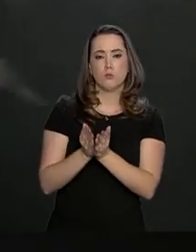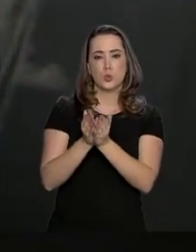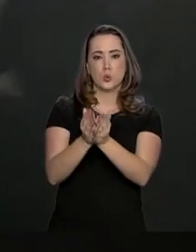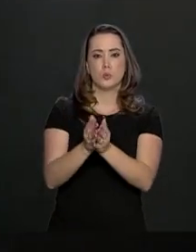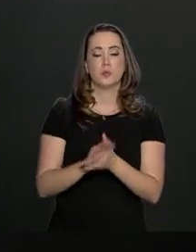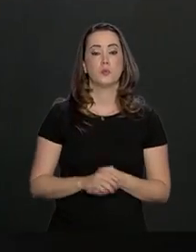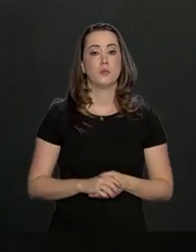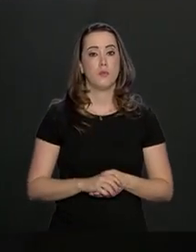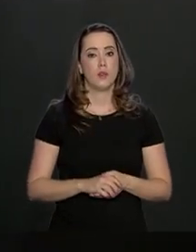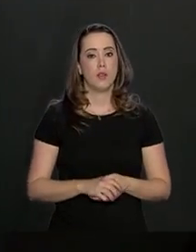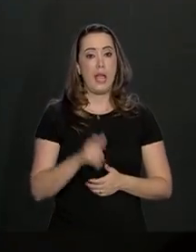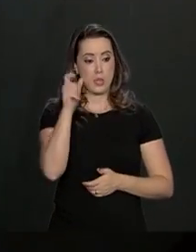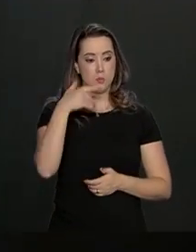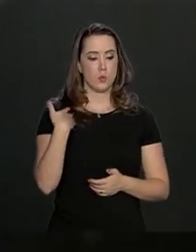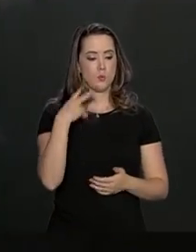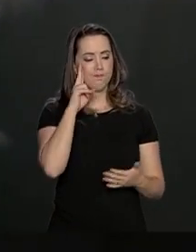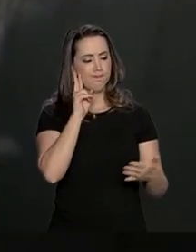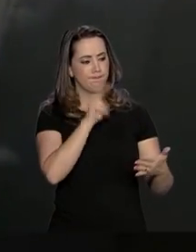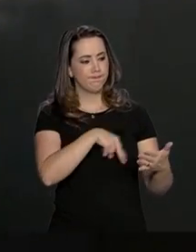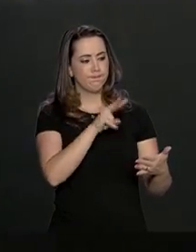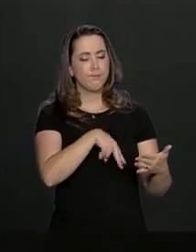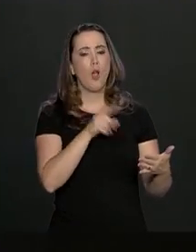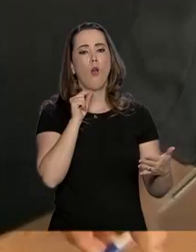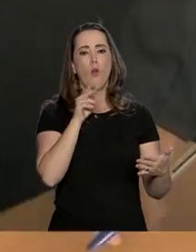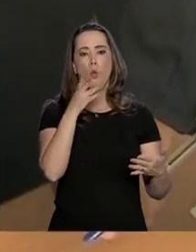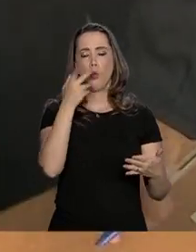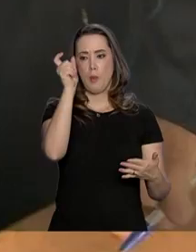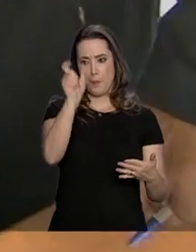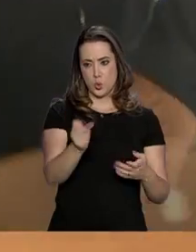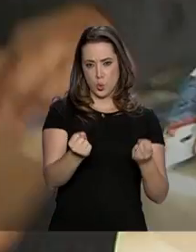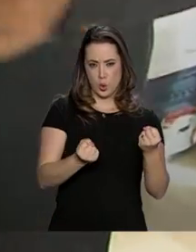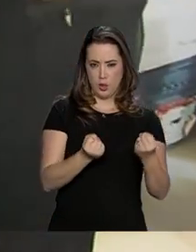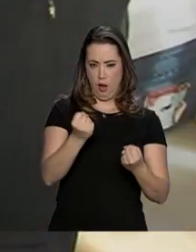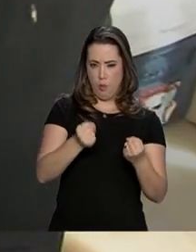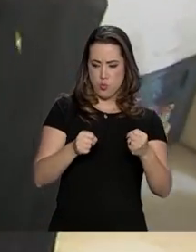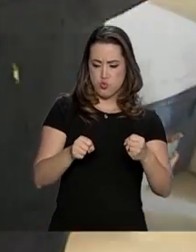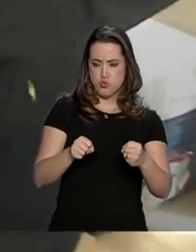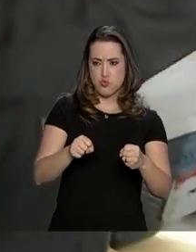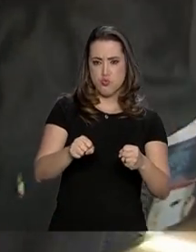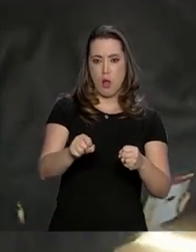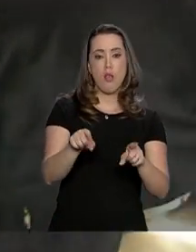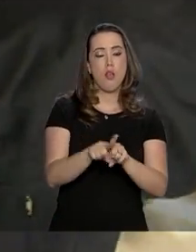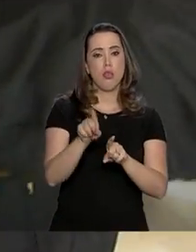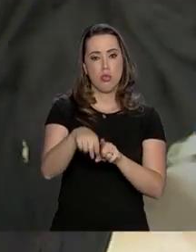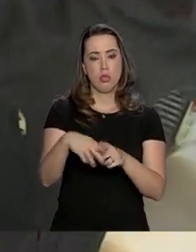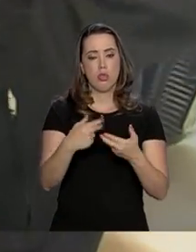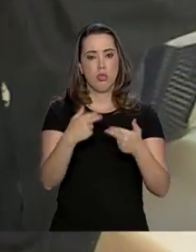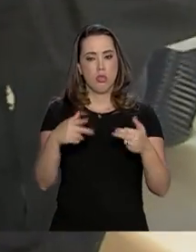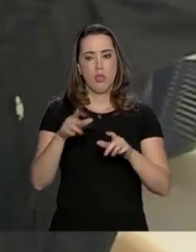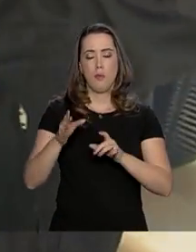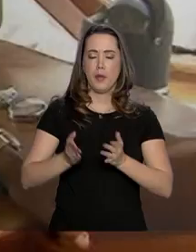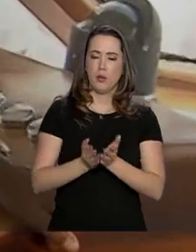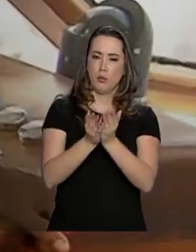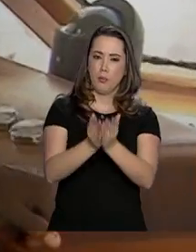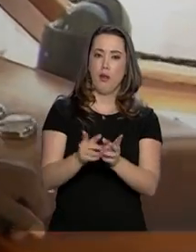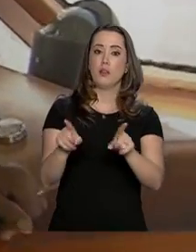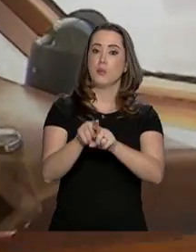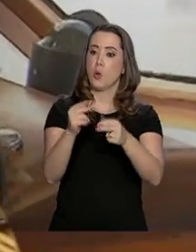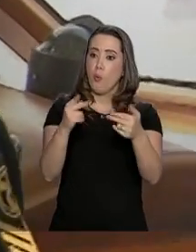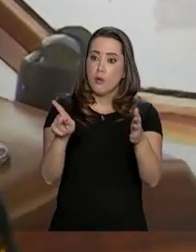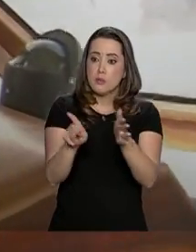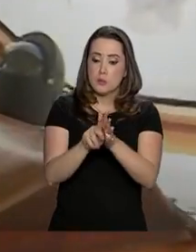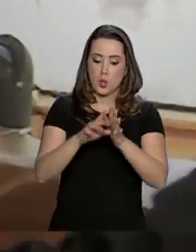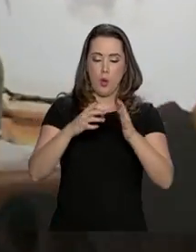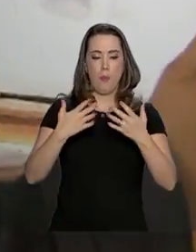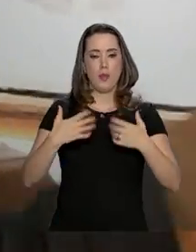oficiais verificam a documentação do marinheiro e da embarcação, além de itens de segurança, como o colete salva-vidas. Se houver